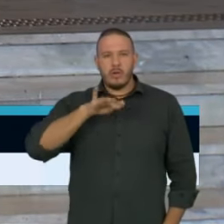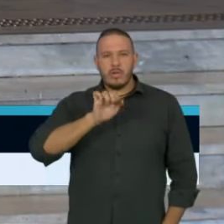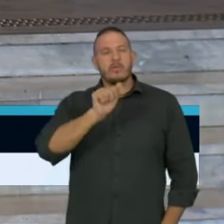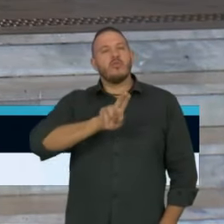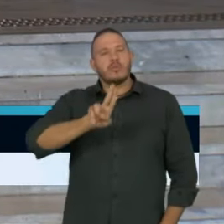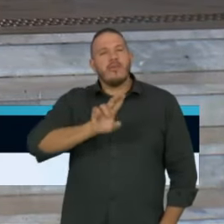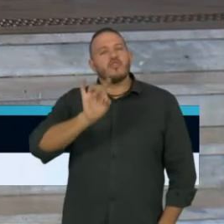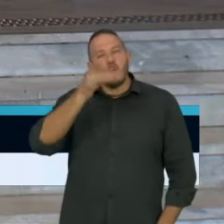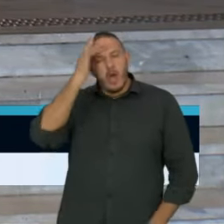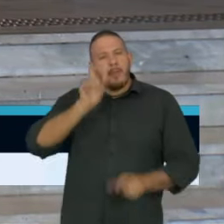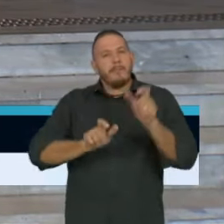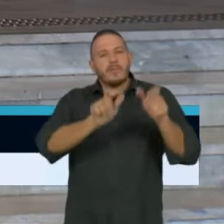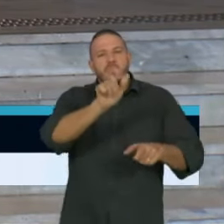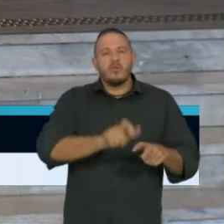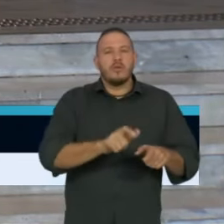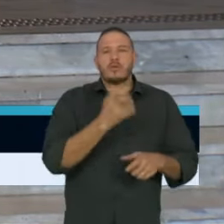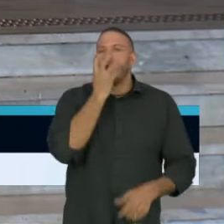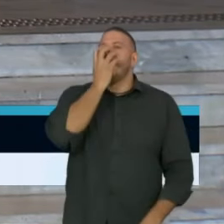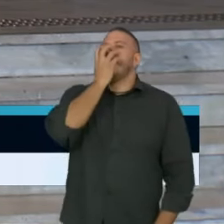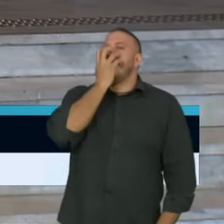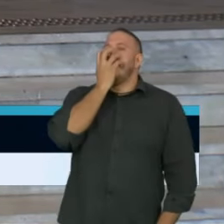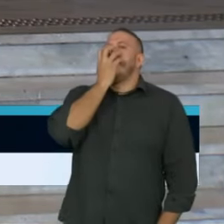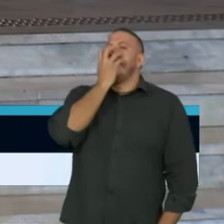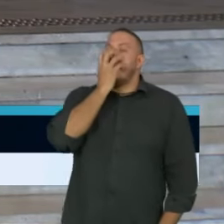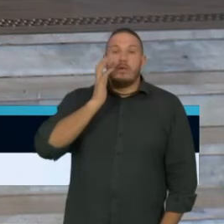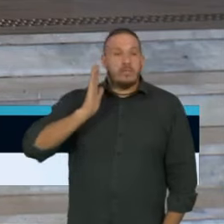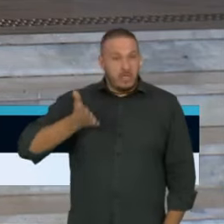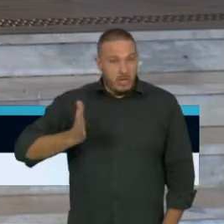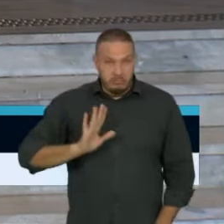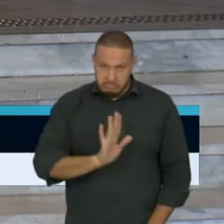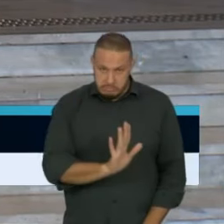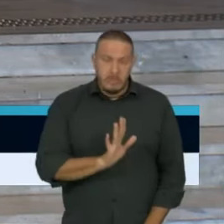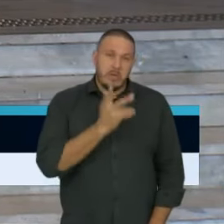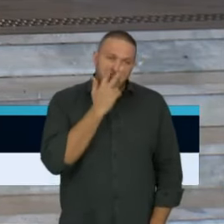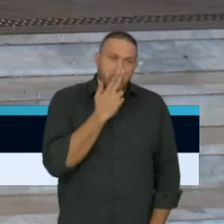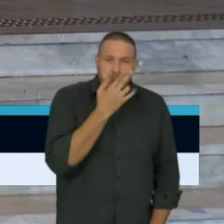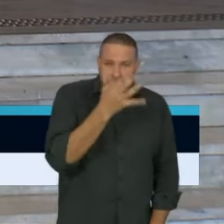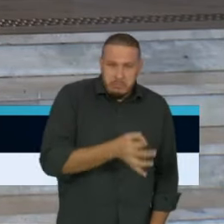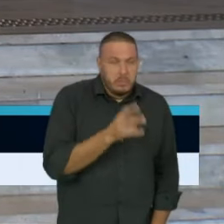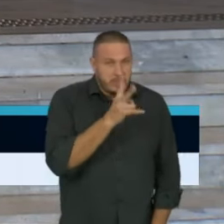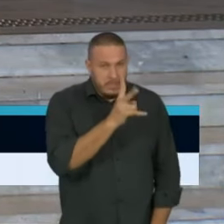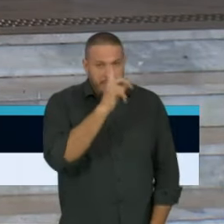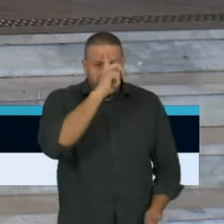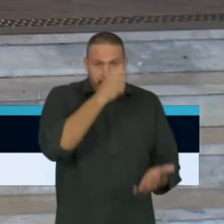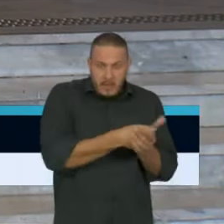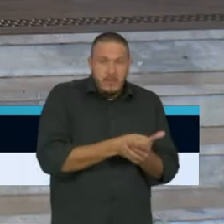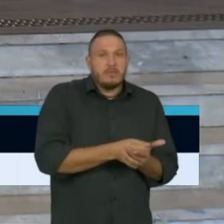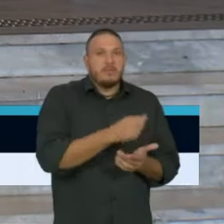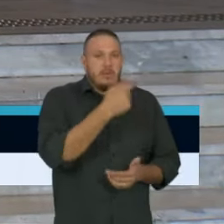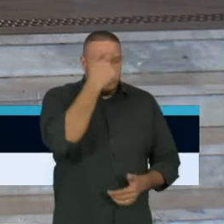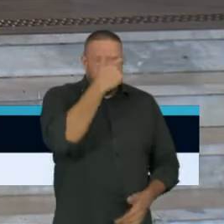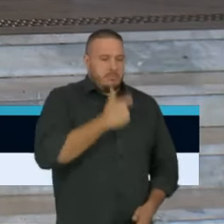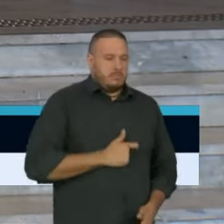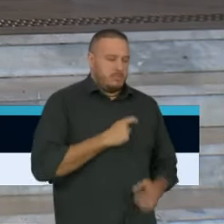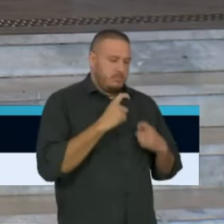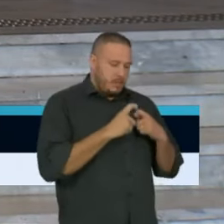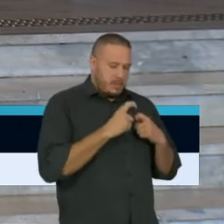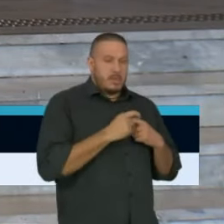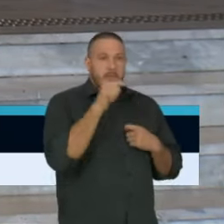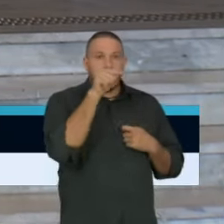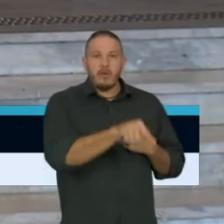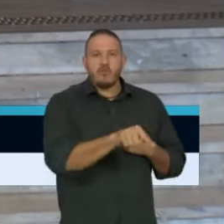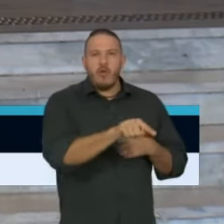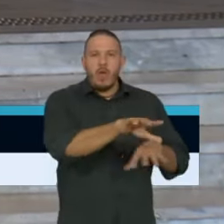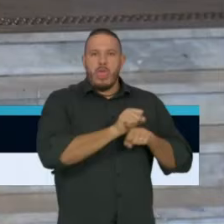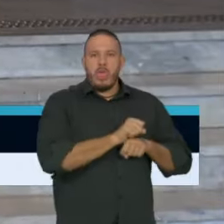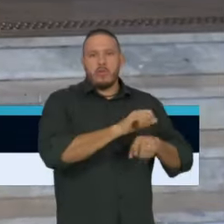doentes entubados. Eu acho que é uma medida correta e sempre a decisão tem que ser partilhada entre o médico e o paciente.